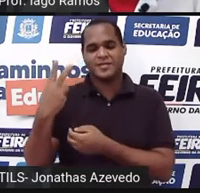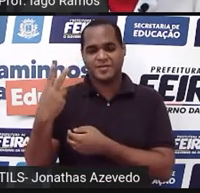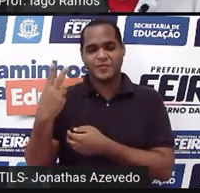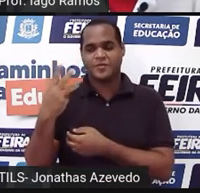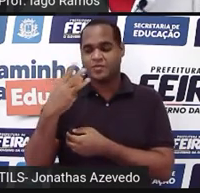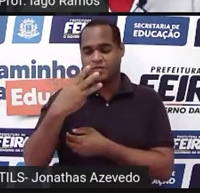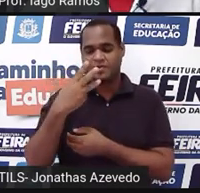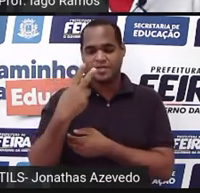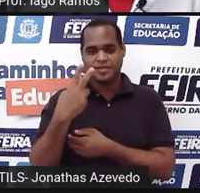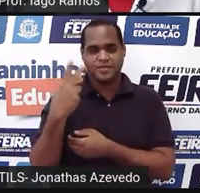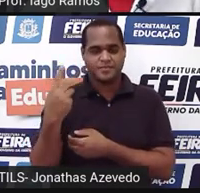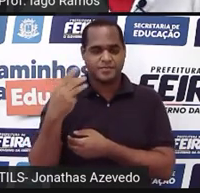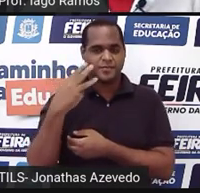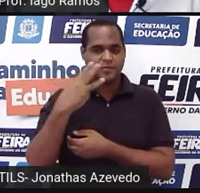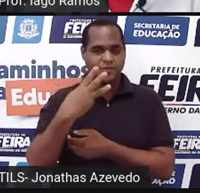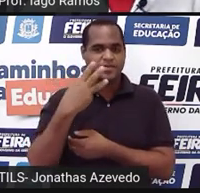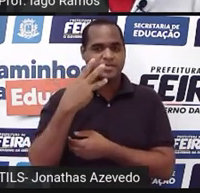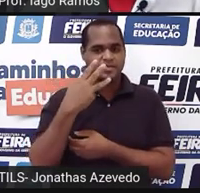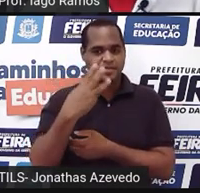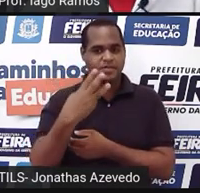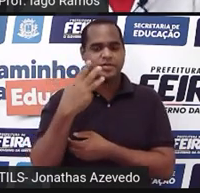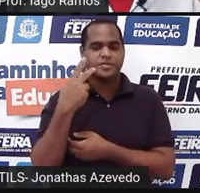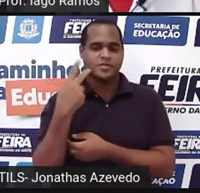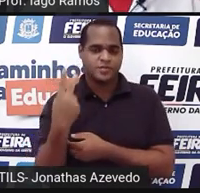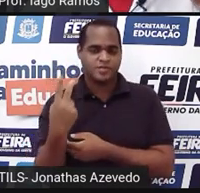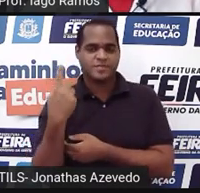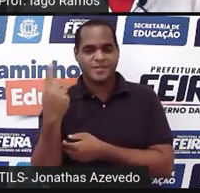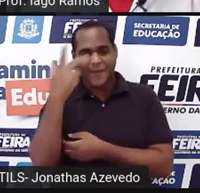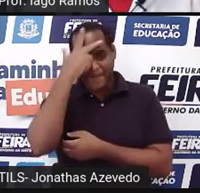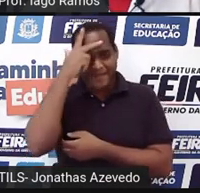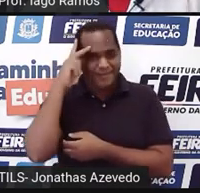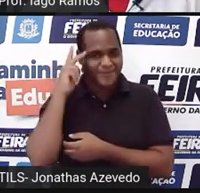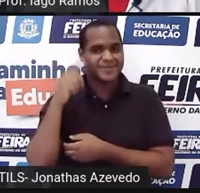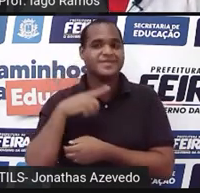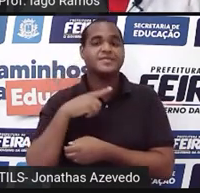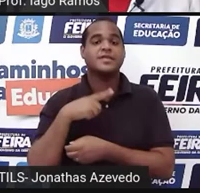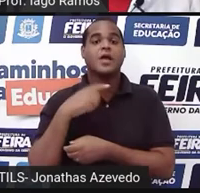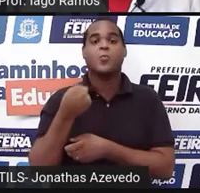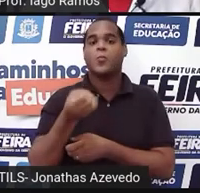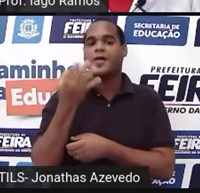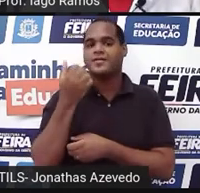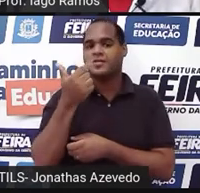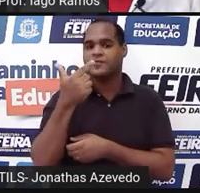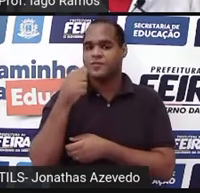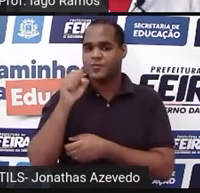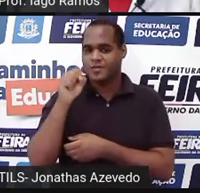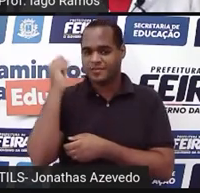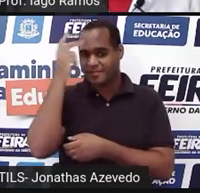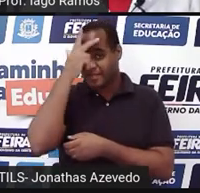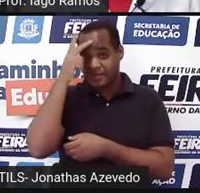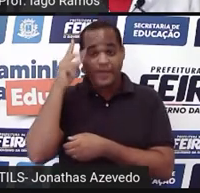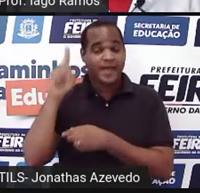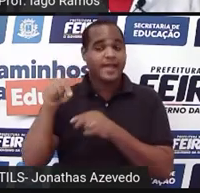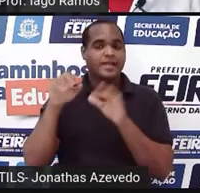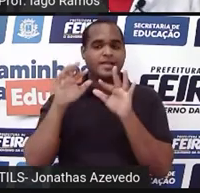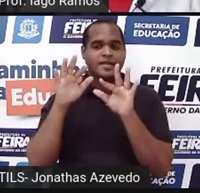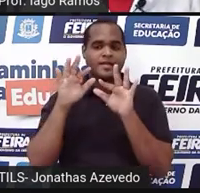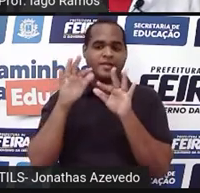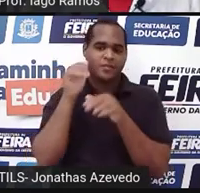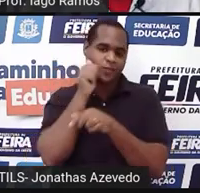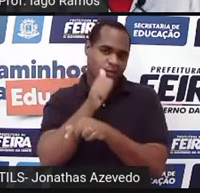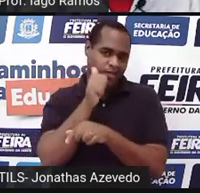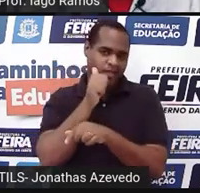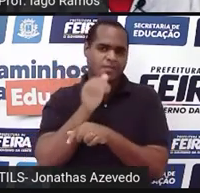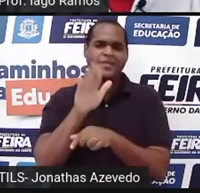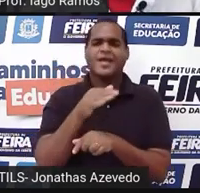pessoas, dos quais, ou das quais, 128 foram mulheres. Quantos homens estiveram